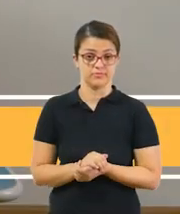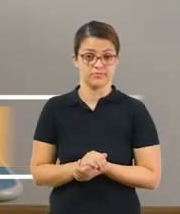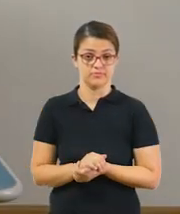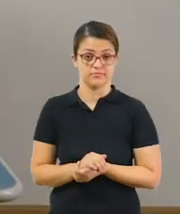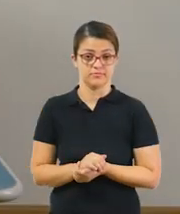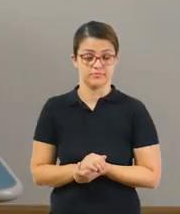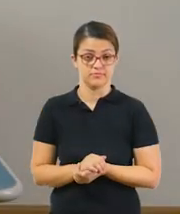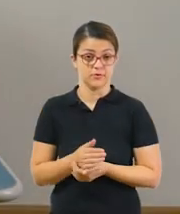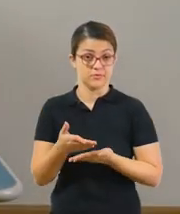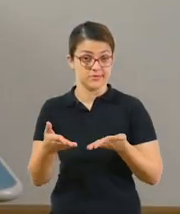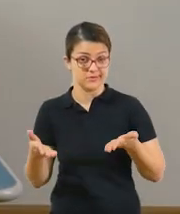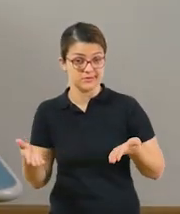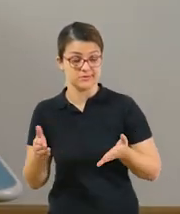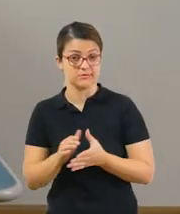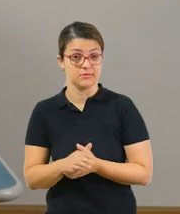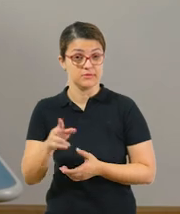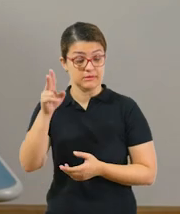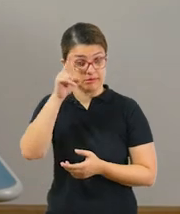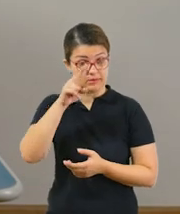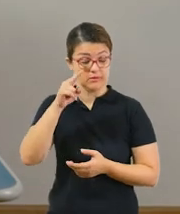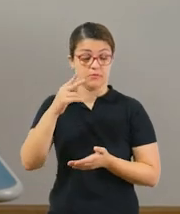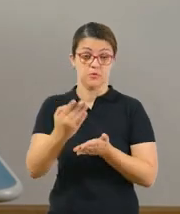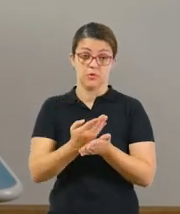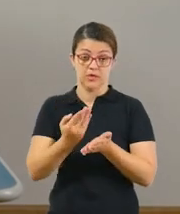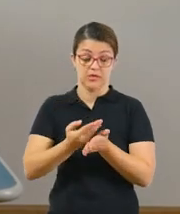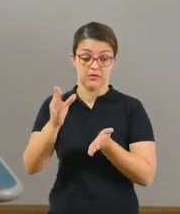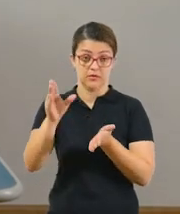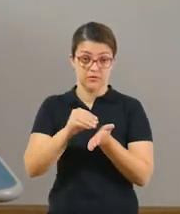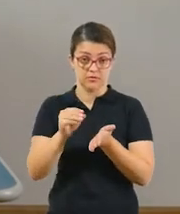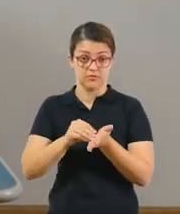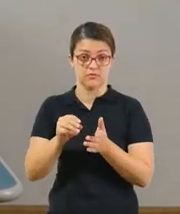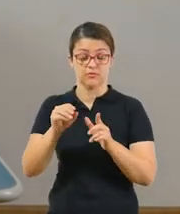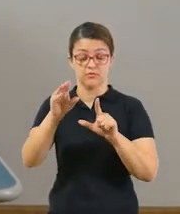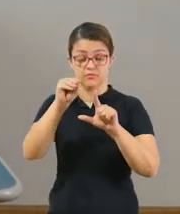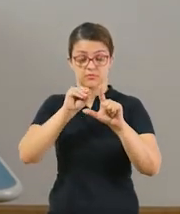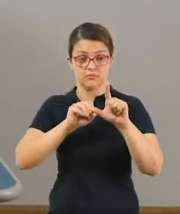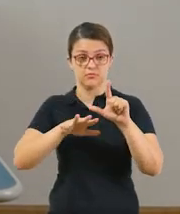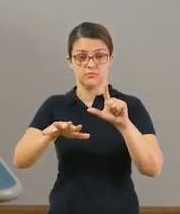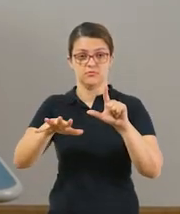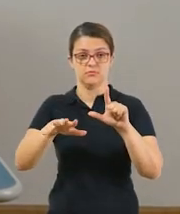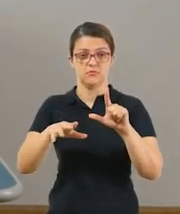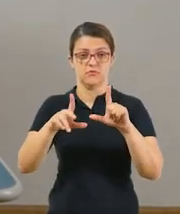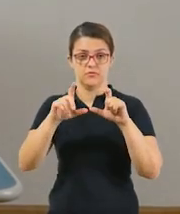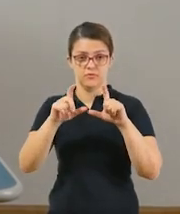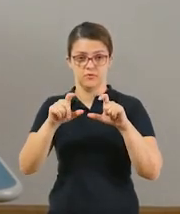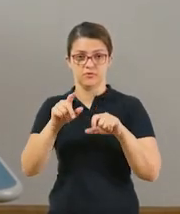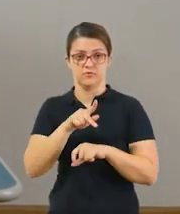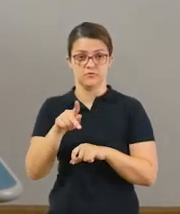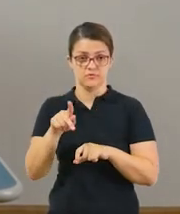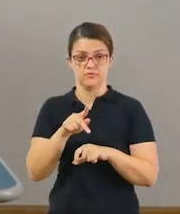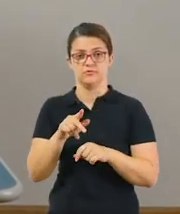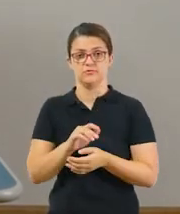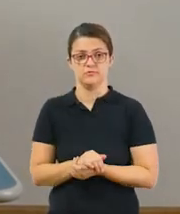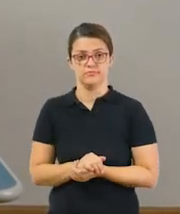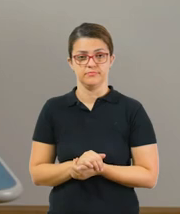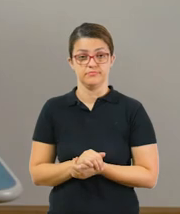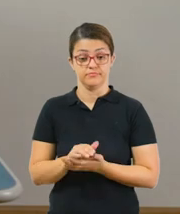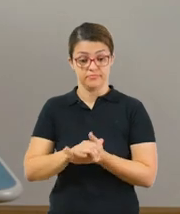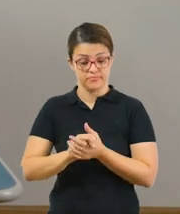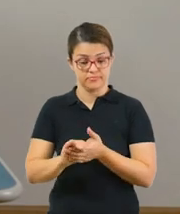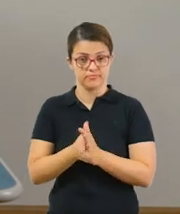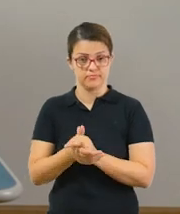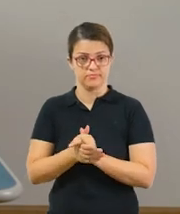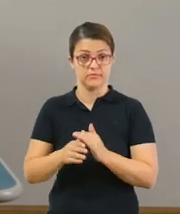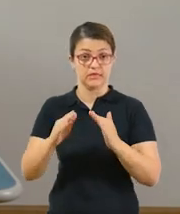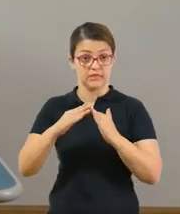Então, é isso, pessoal. Não se esqueçam de registrar tudo no caderno, compartilhem o link e mandem a foto para a professora. Não se esqueçam de